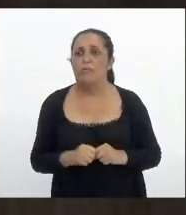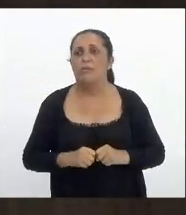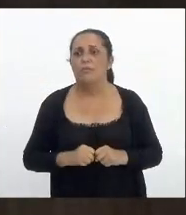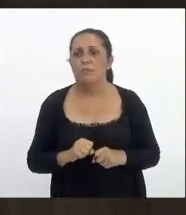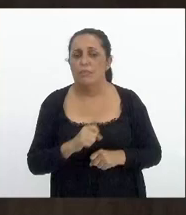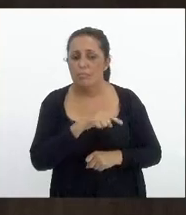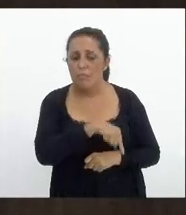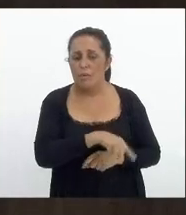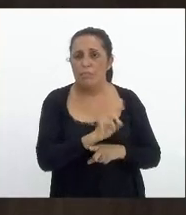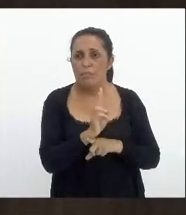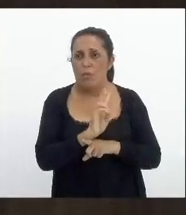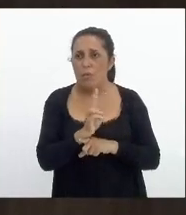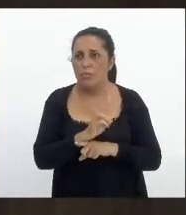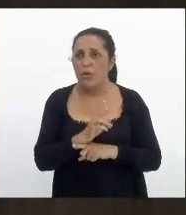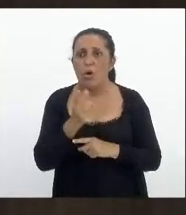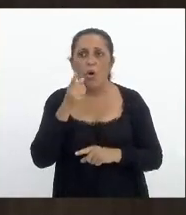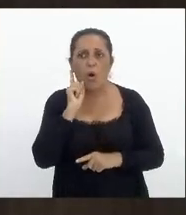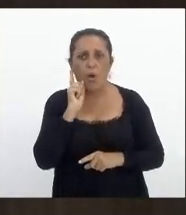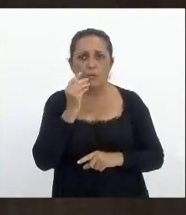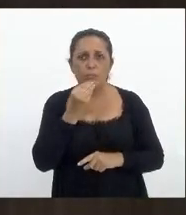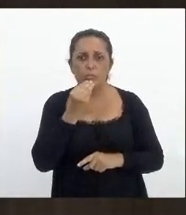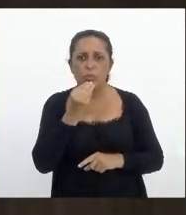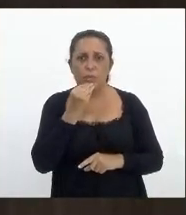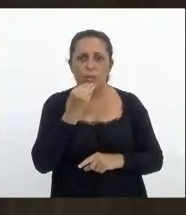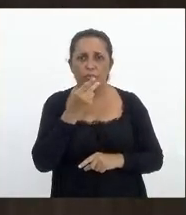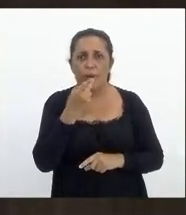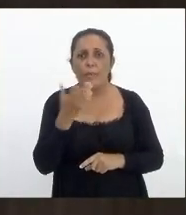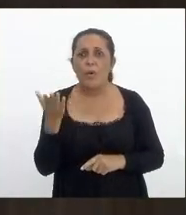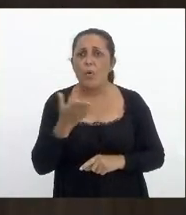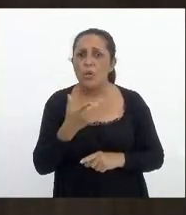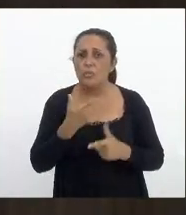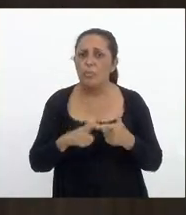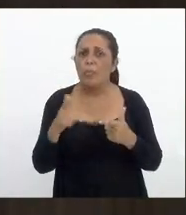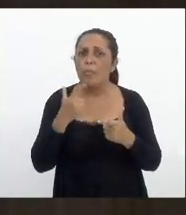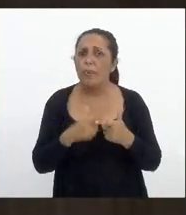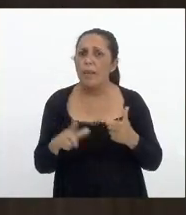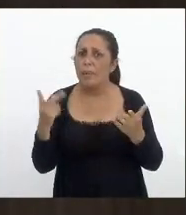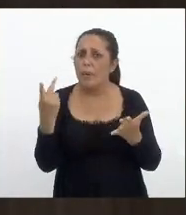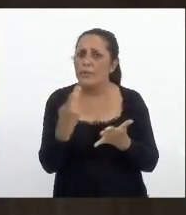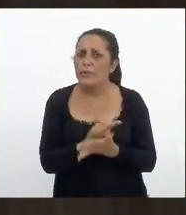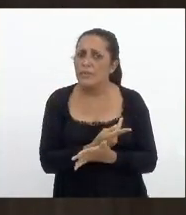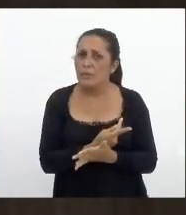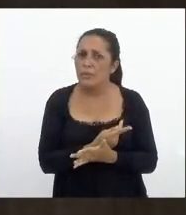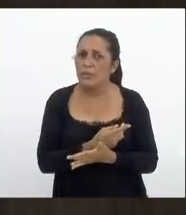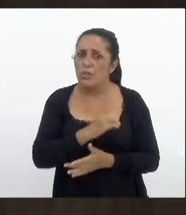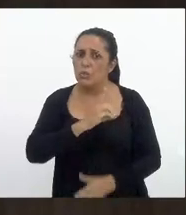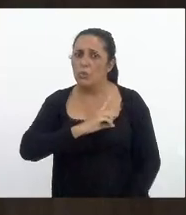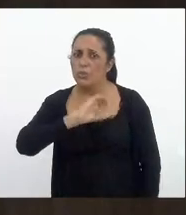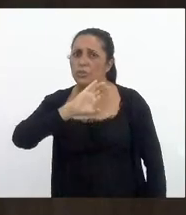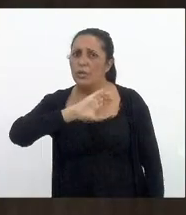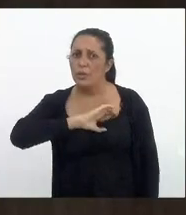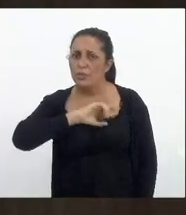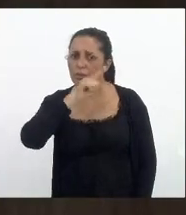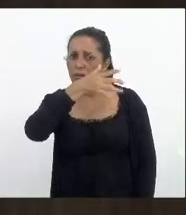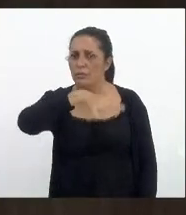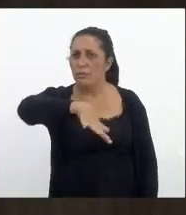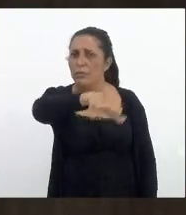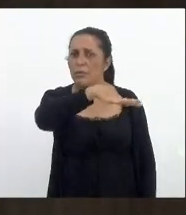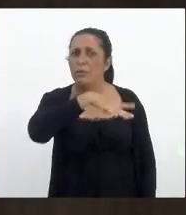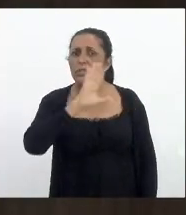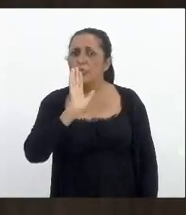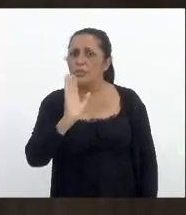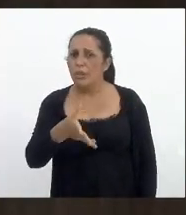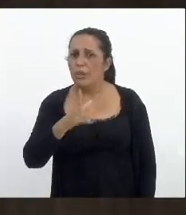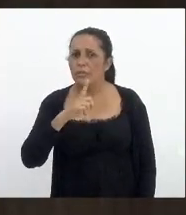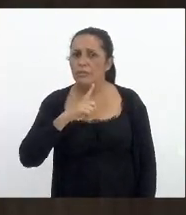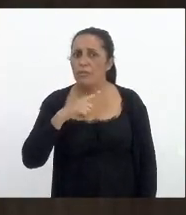tive oportunidade de falar mas hoje eu quero falar sobre um problema que vem acontecendo ali em Duque de Caxias na região já tivemos